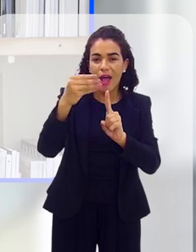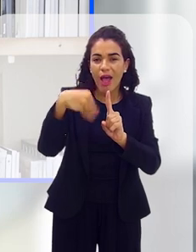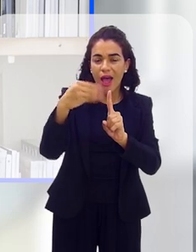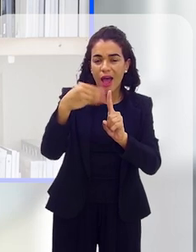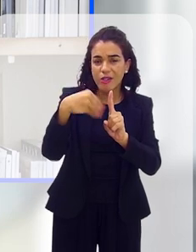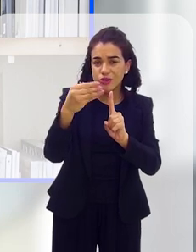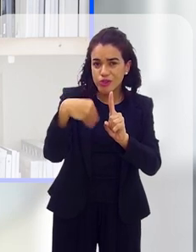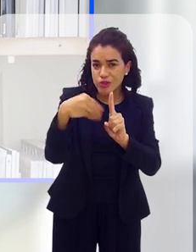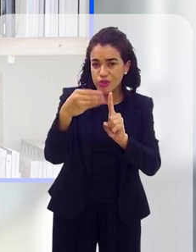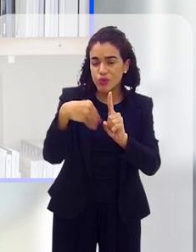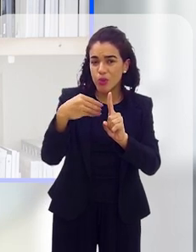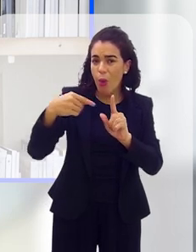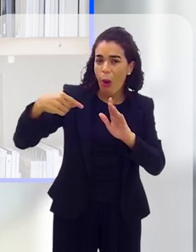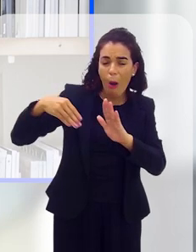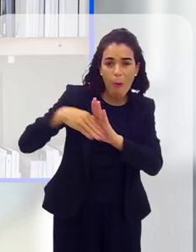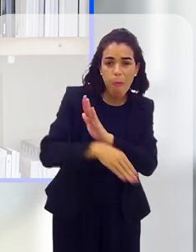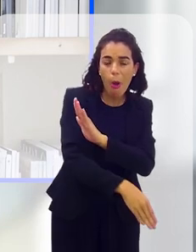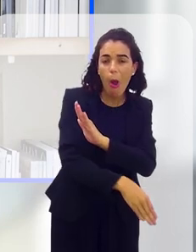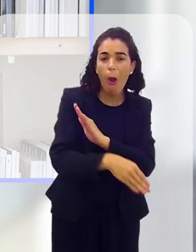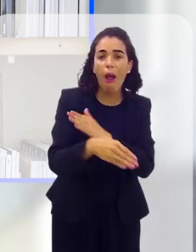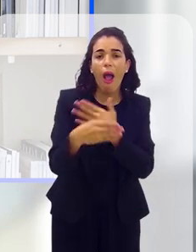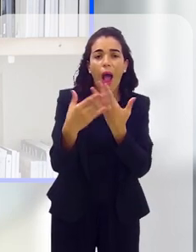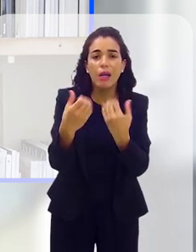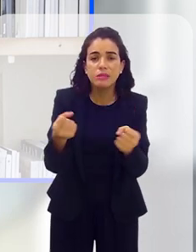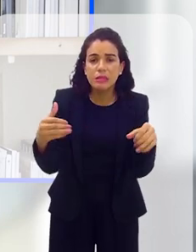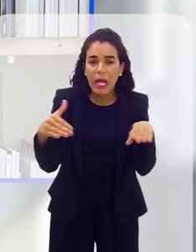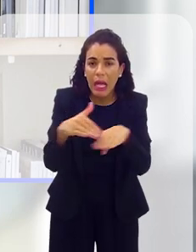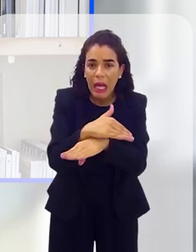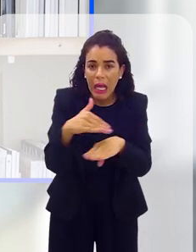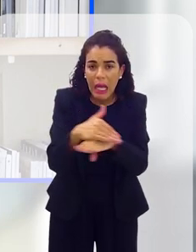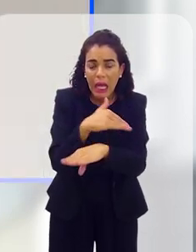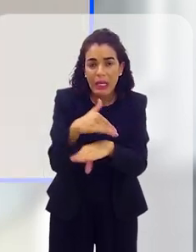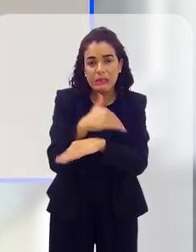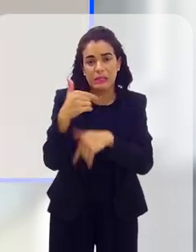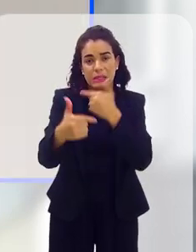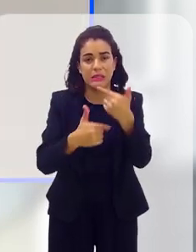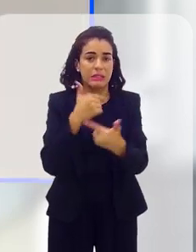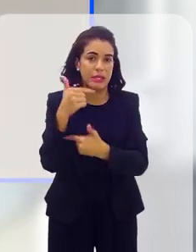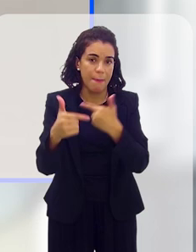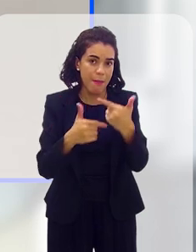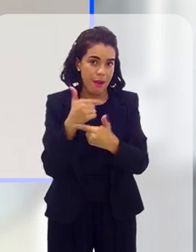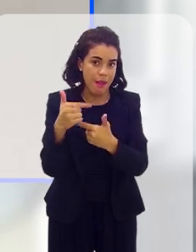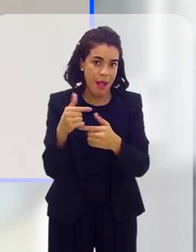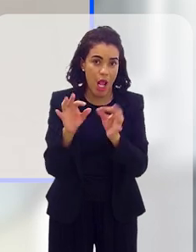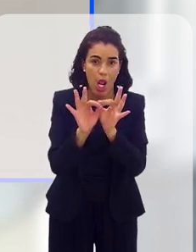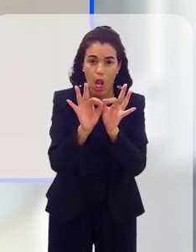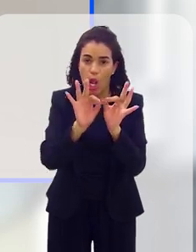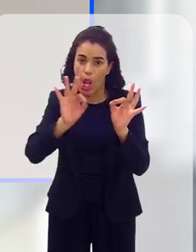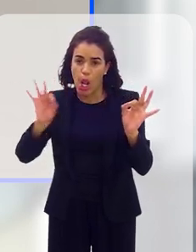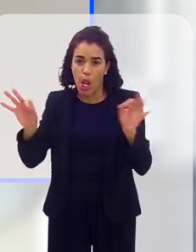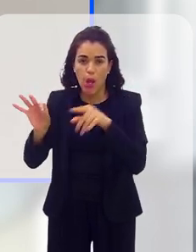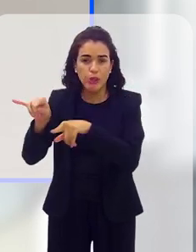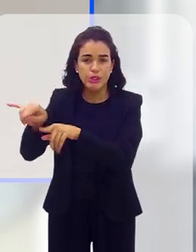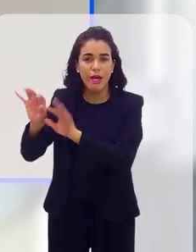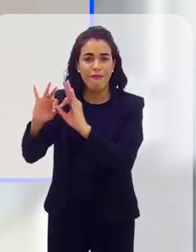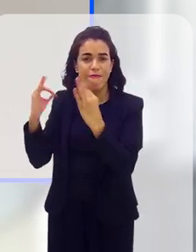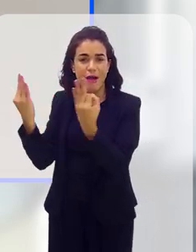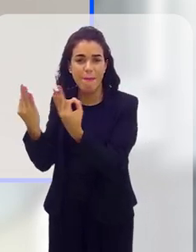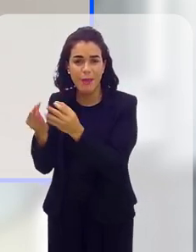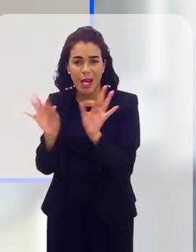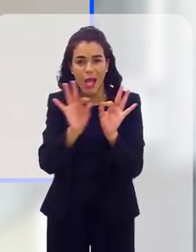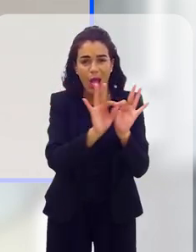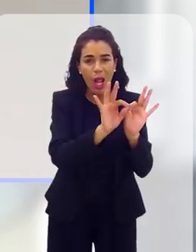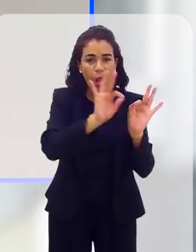social tão intenso que ele se predisponha a fazer qualquer tipo de serviço. Ele está longe da sua